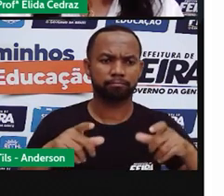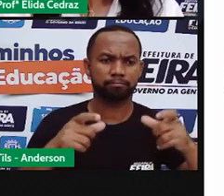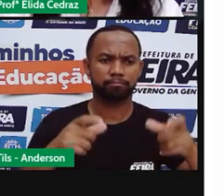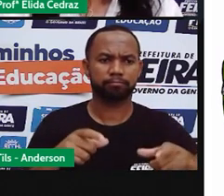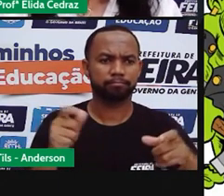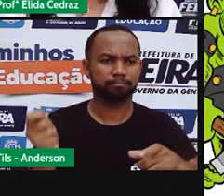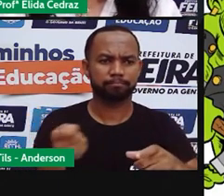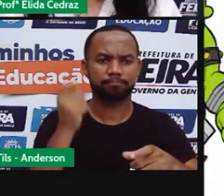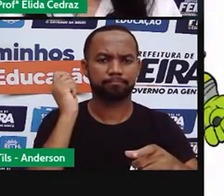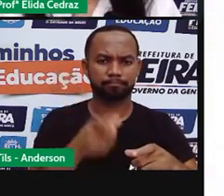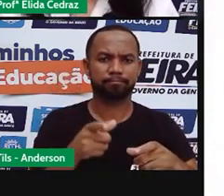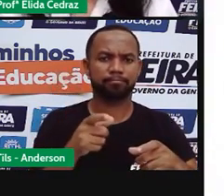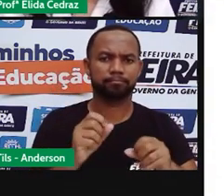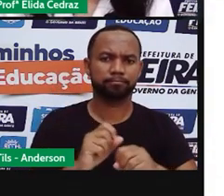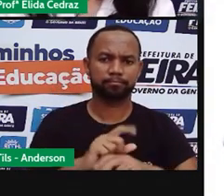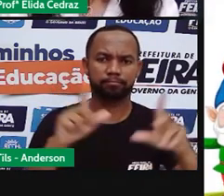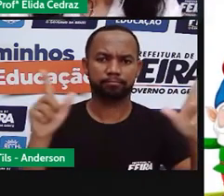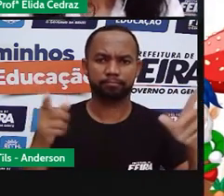magia.